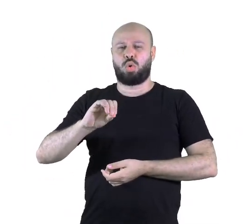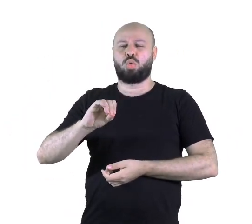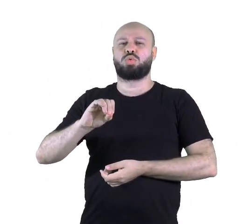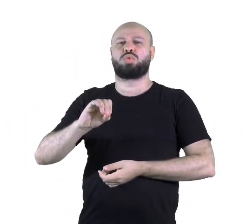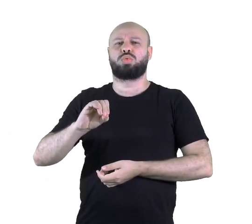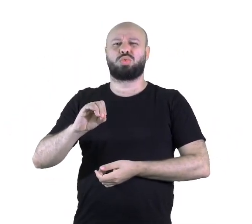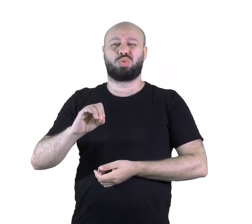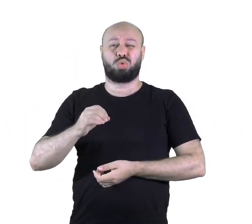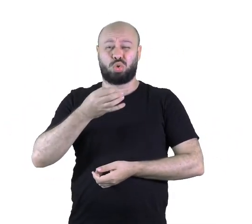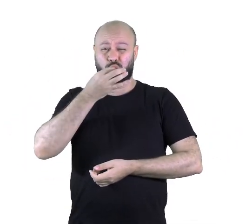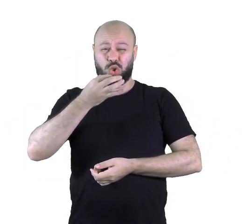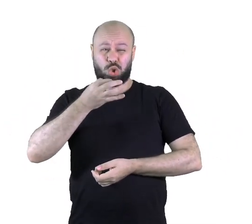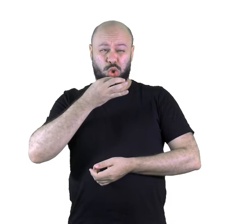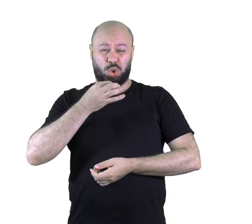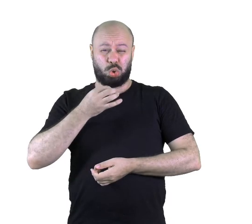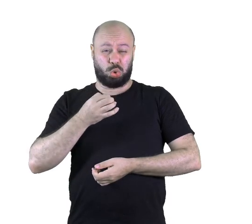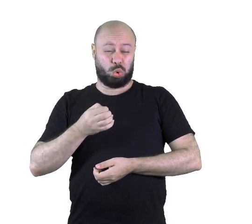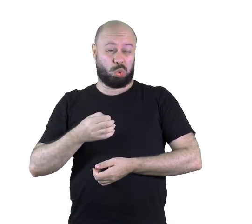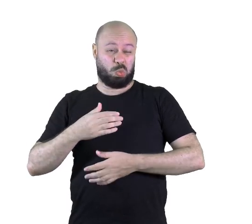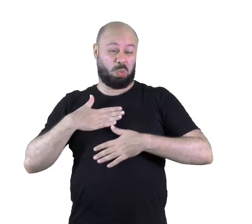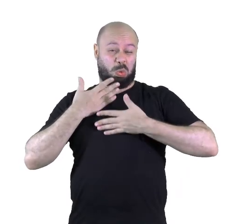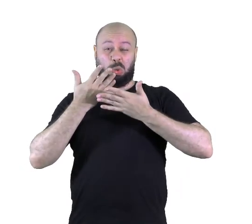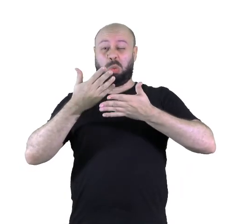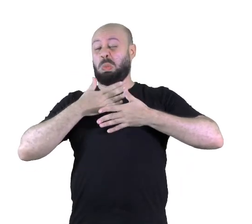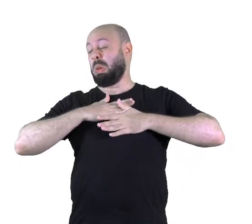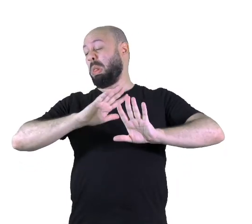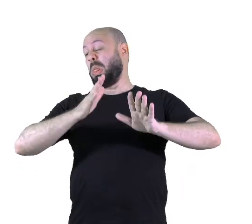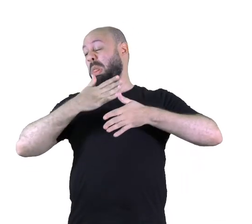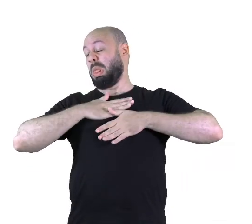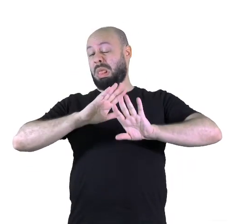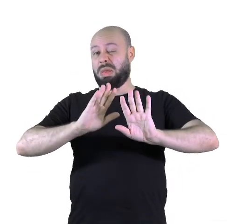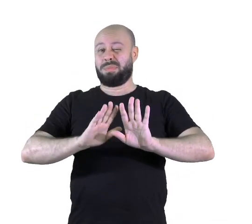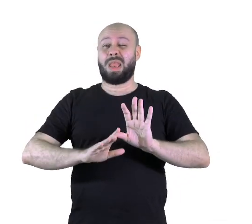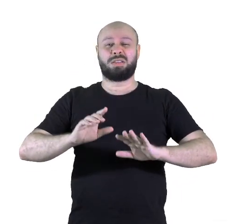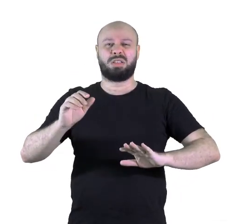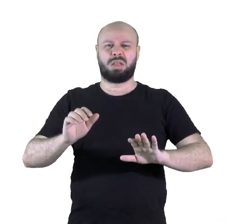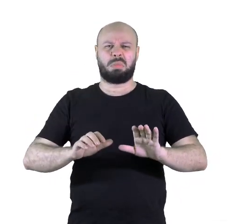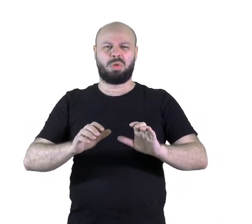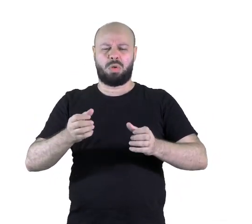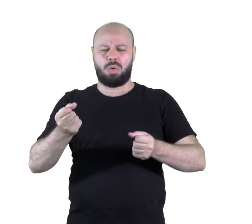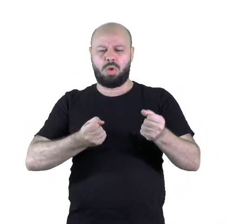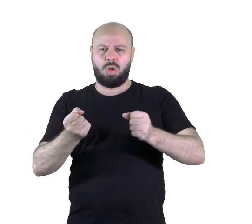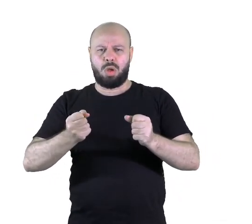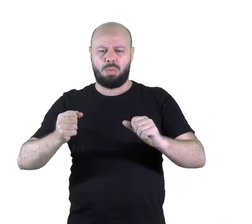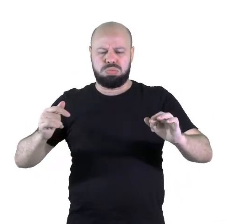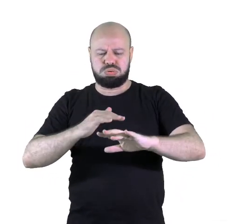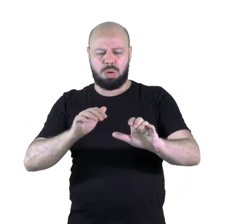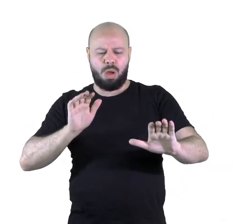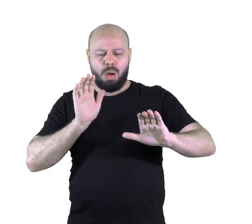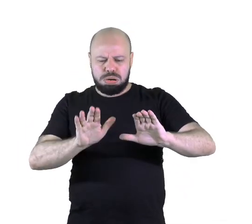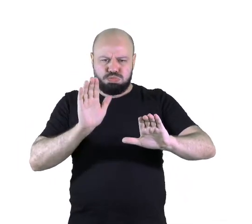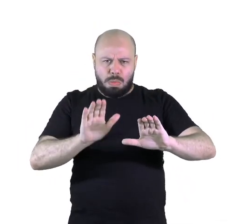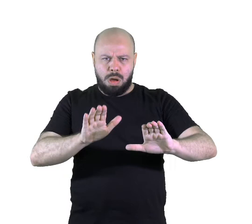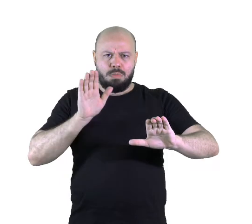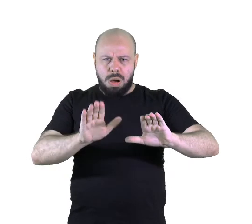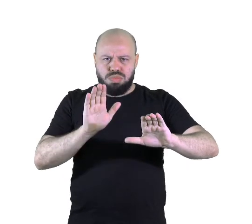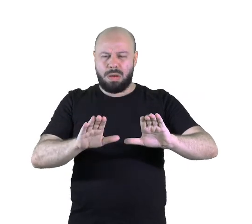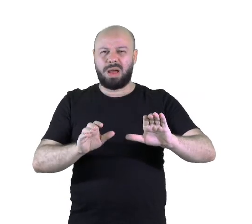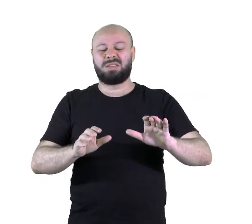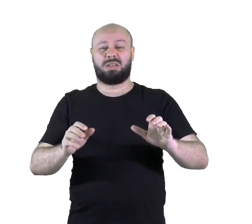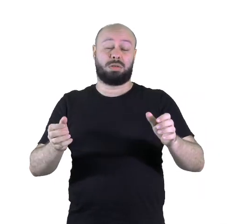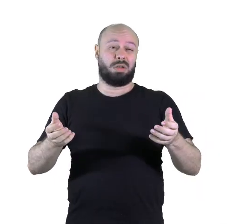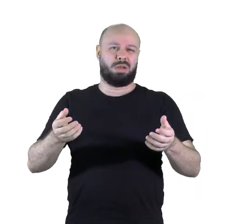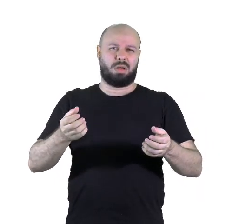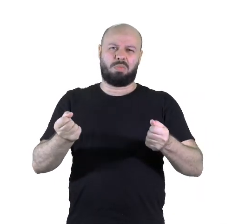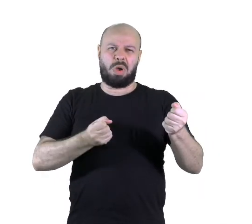desagradáveis. No trânsito, com buzinas, carros de som. Se